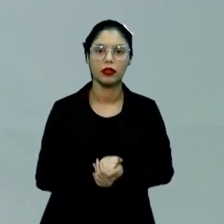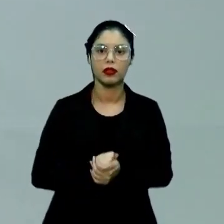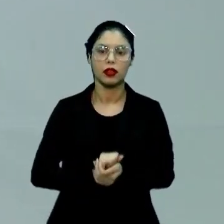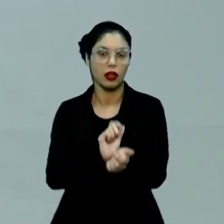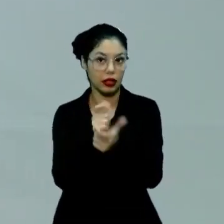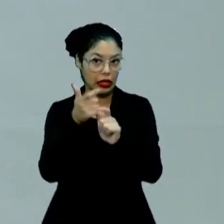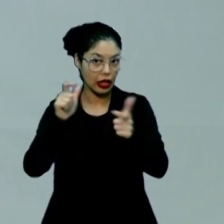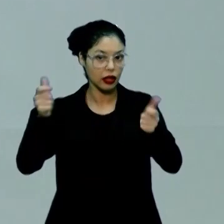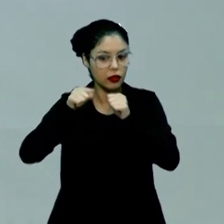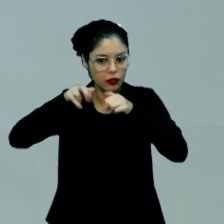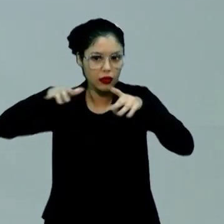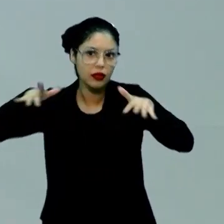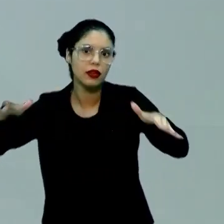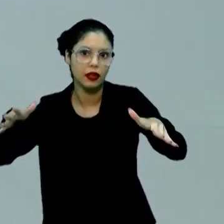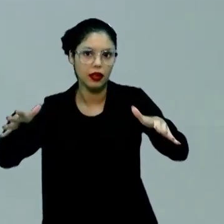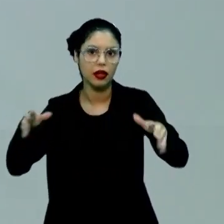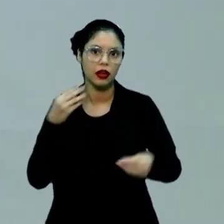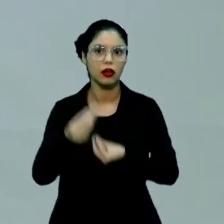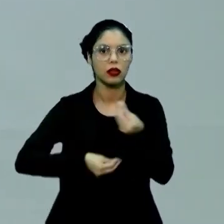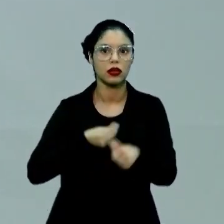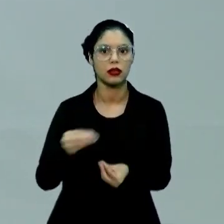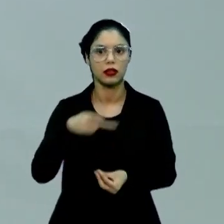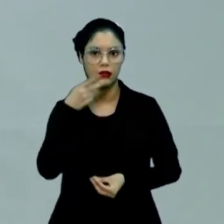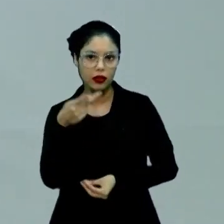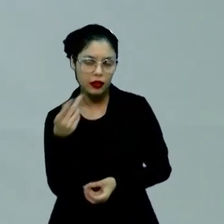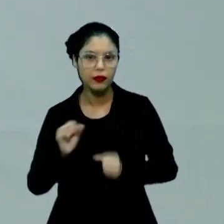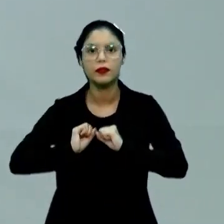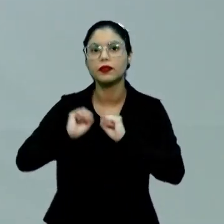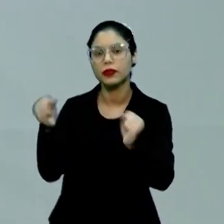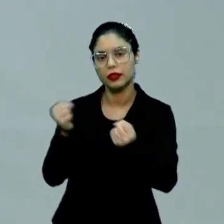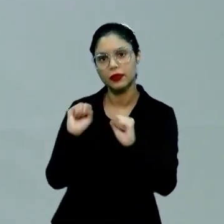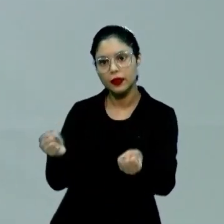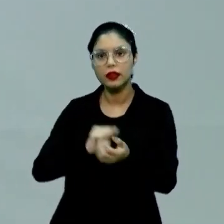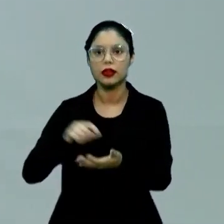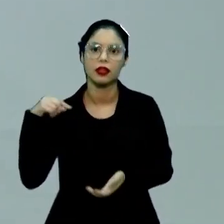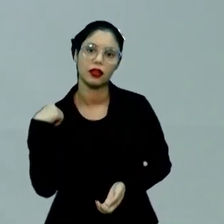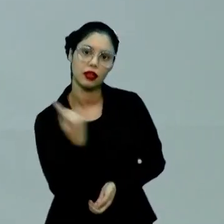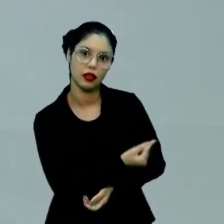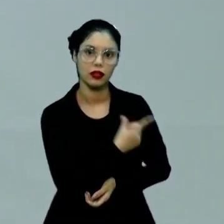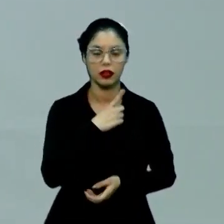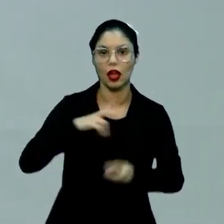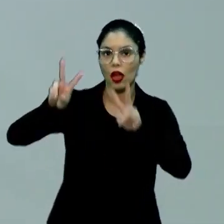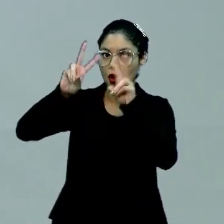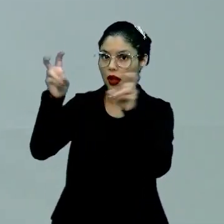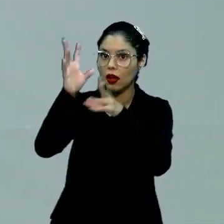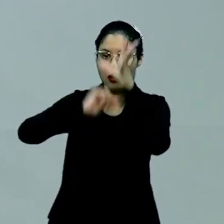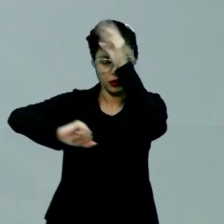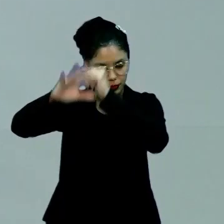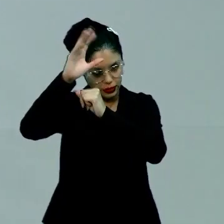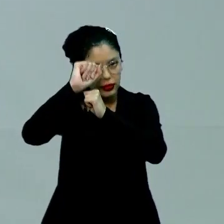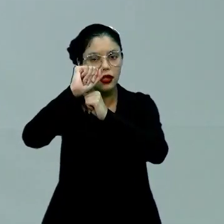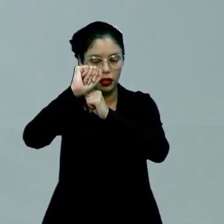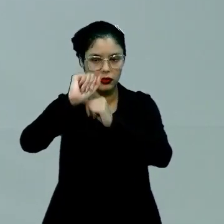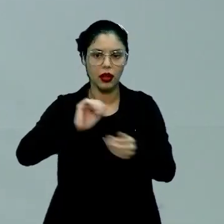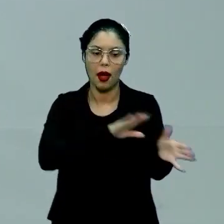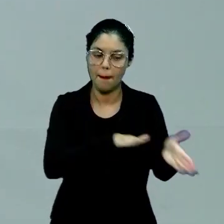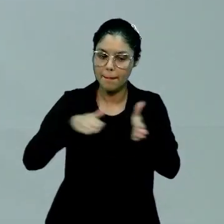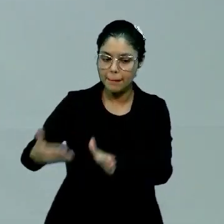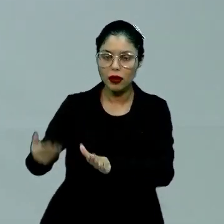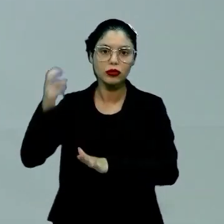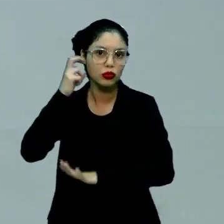mais amplo, só que como a gente está falando da disciplina de Educação Física, a gente tem esse conhecimento, que é a parte cultural,